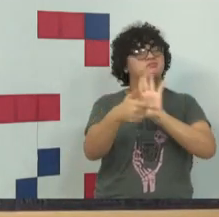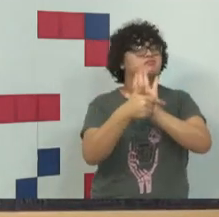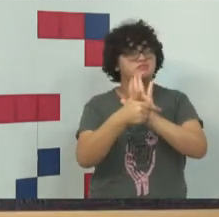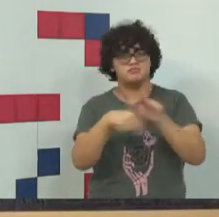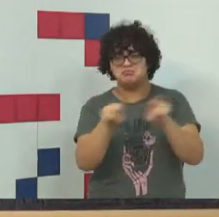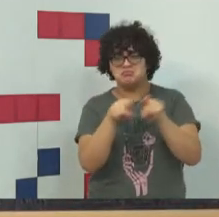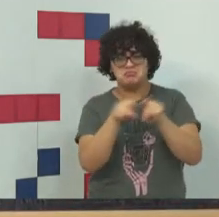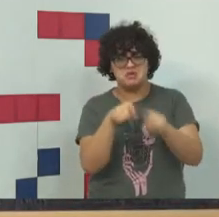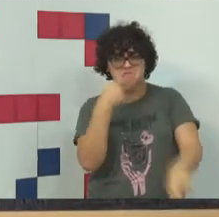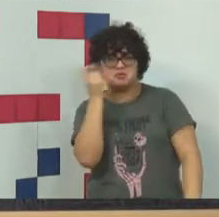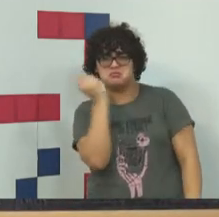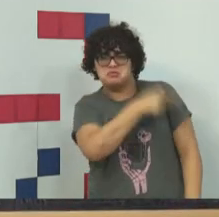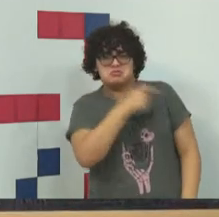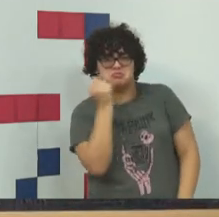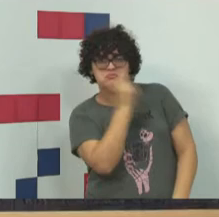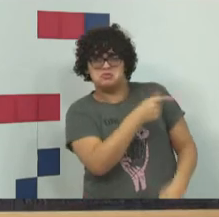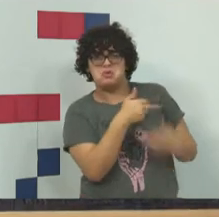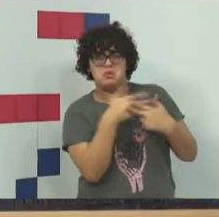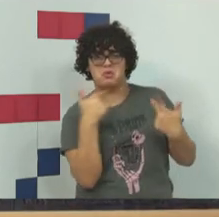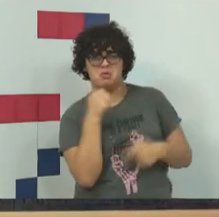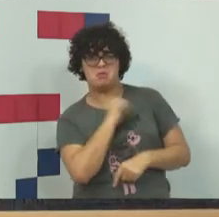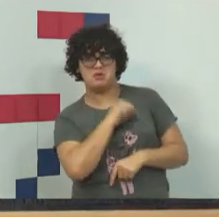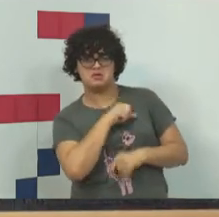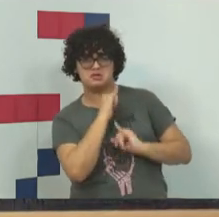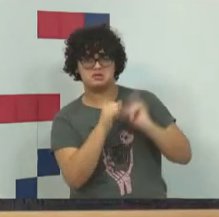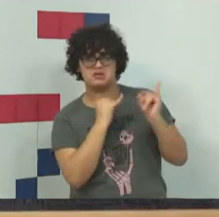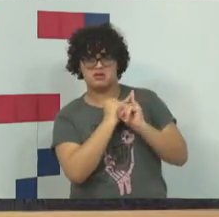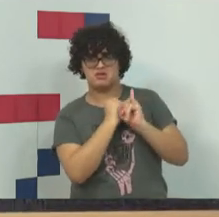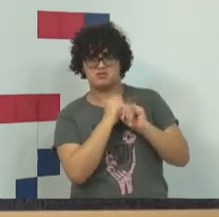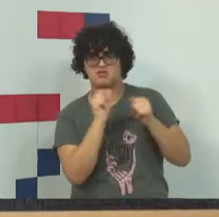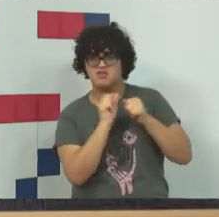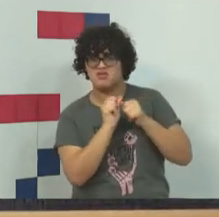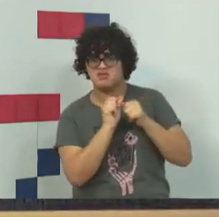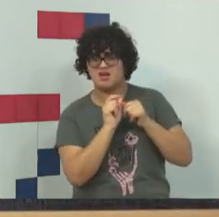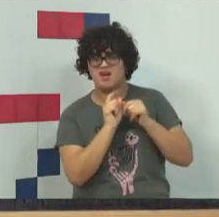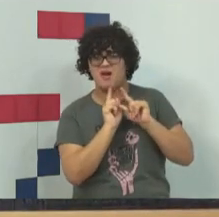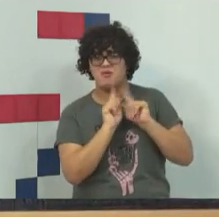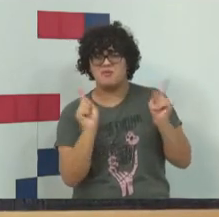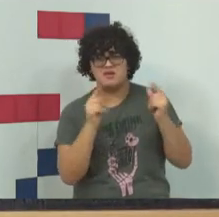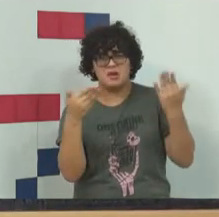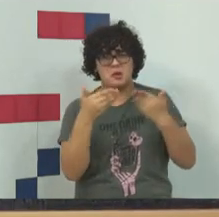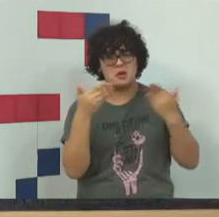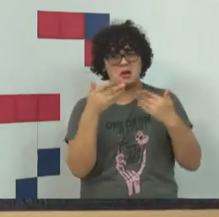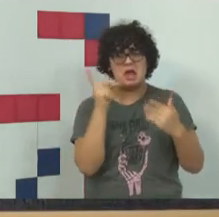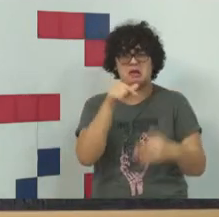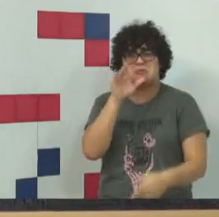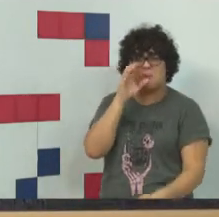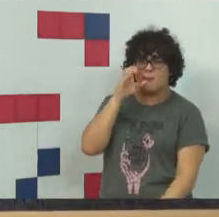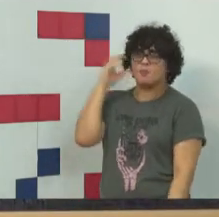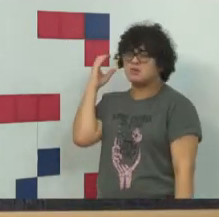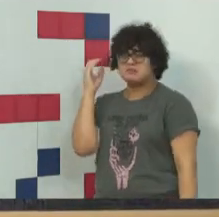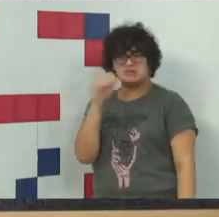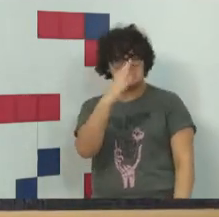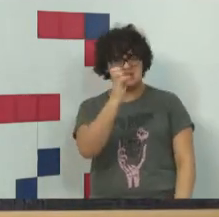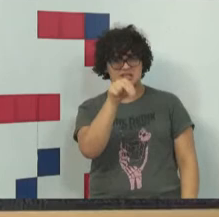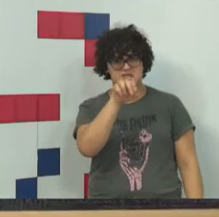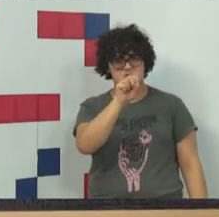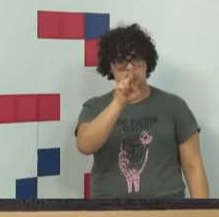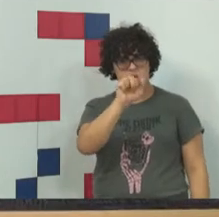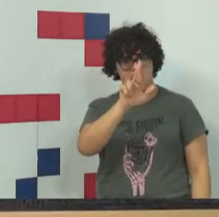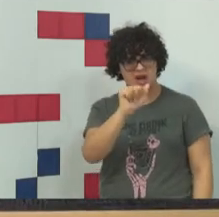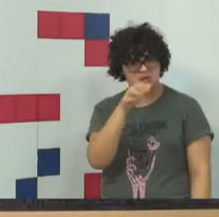com impunidade de atos criminosos. E não há que se falar que isso é censura, respondendo já a pergunta do Jean.